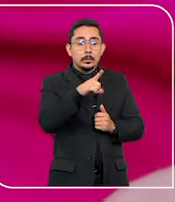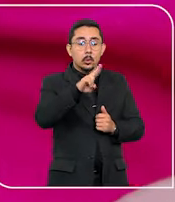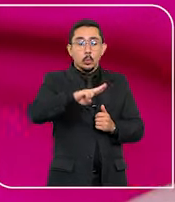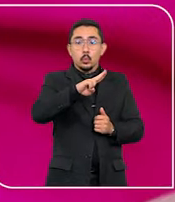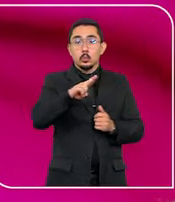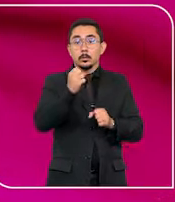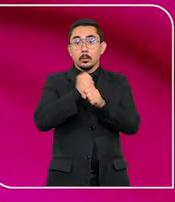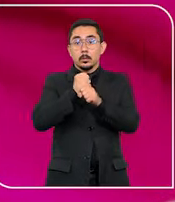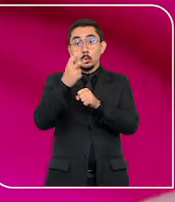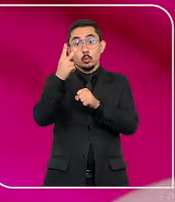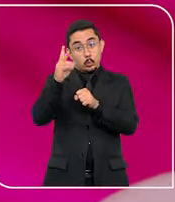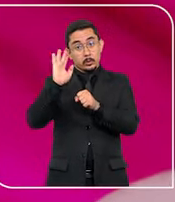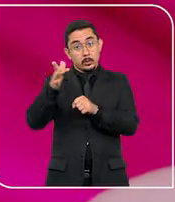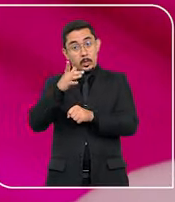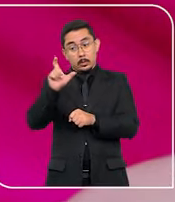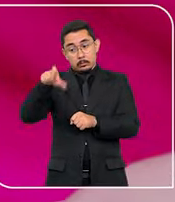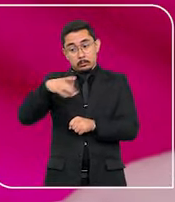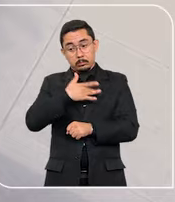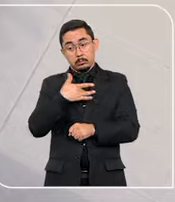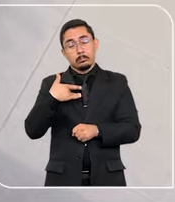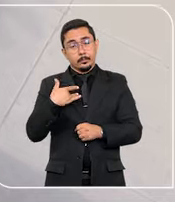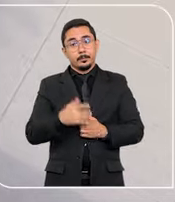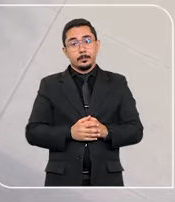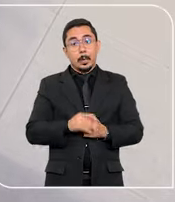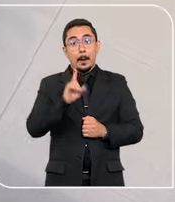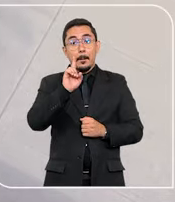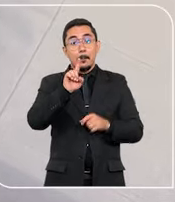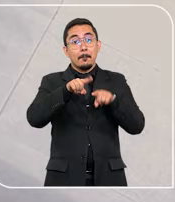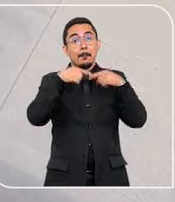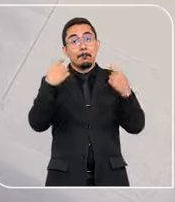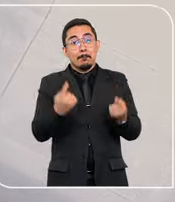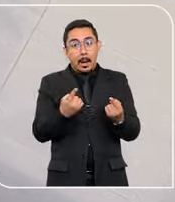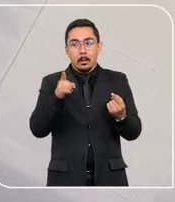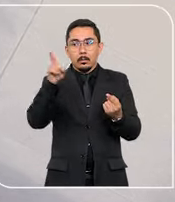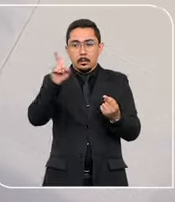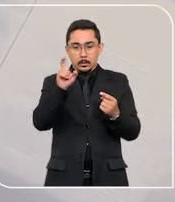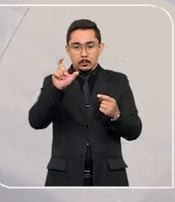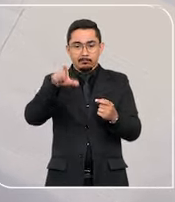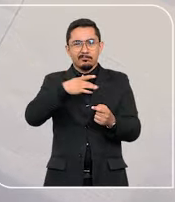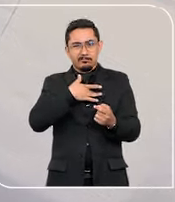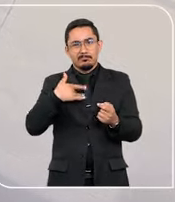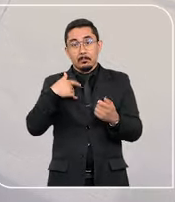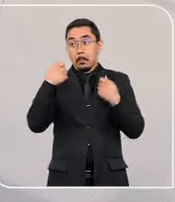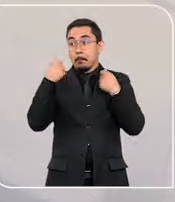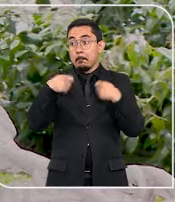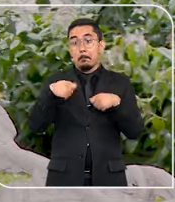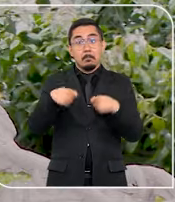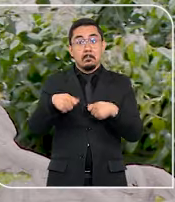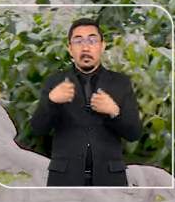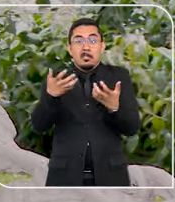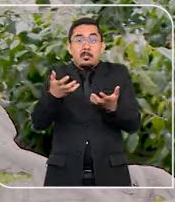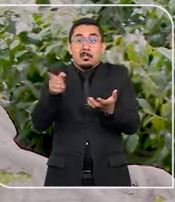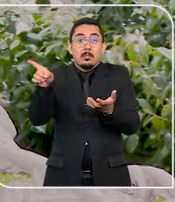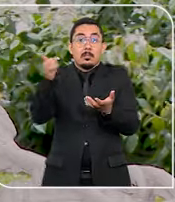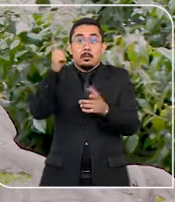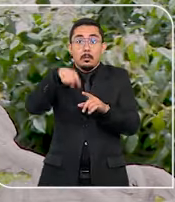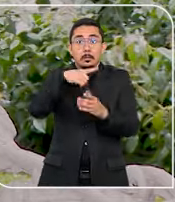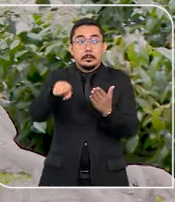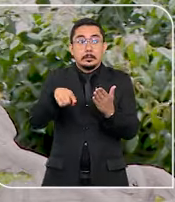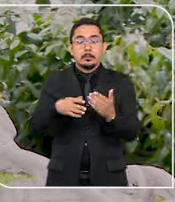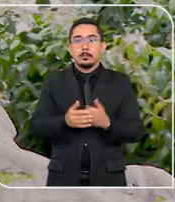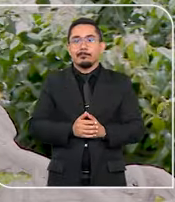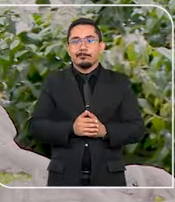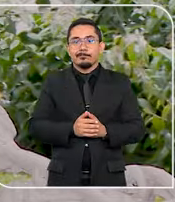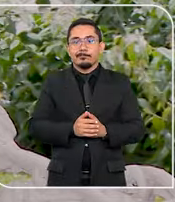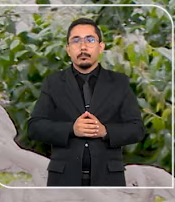há dois anos, custeado pelo plano de saúde. No entanto, a operadora buscava suspender o tratamento contínuo. Ana Patrícia Silva é paciente